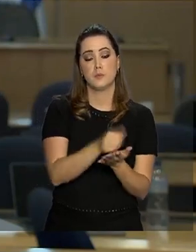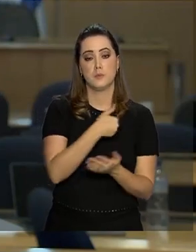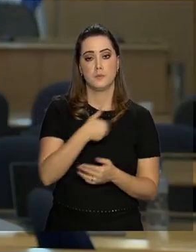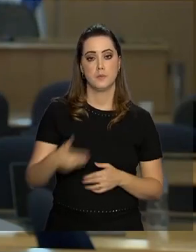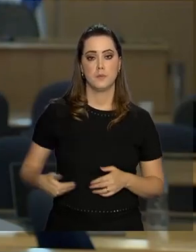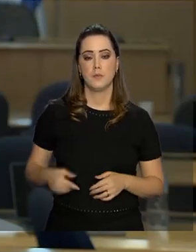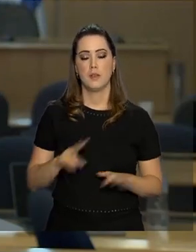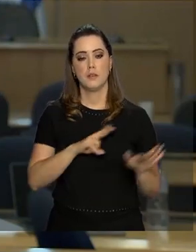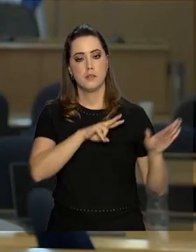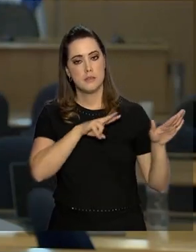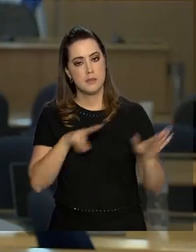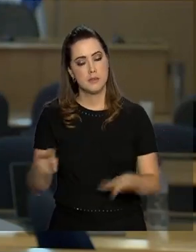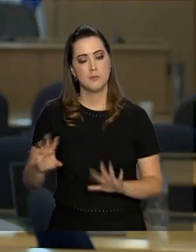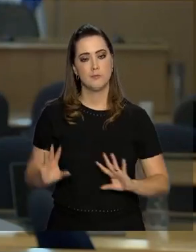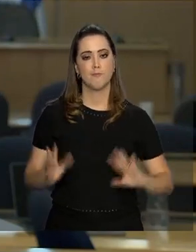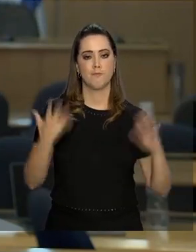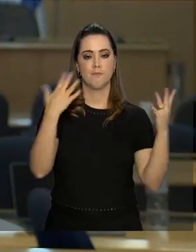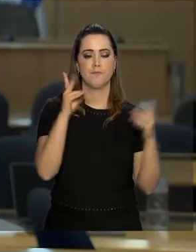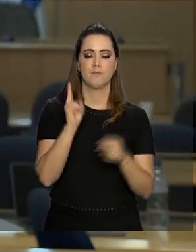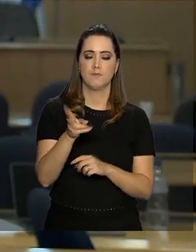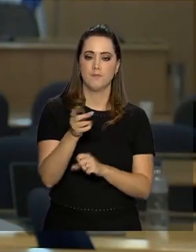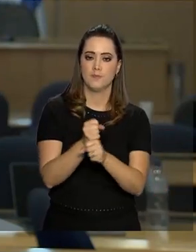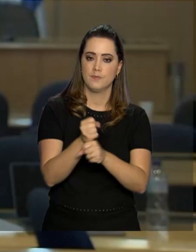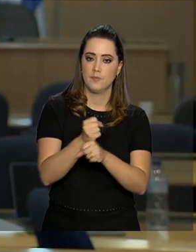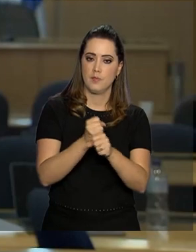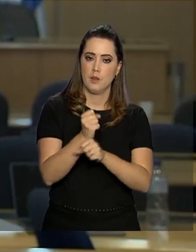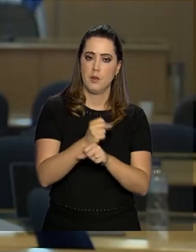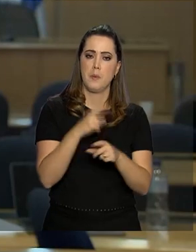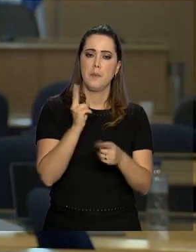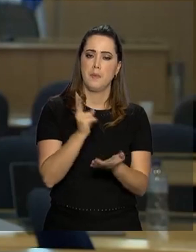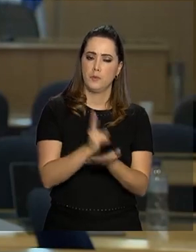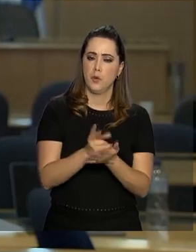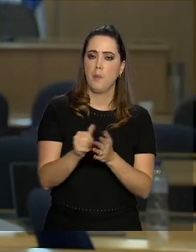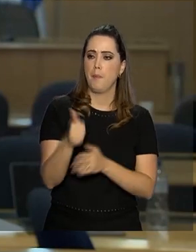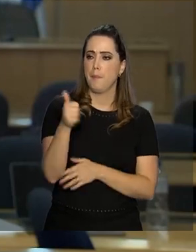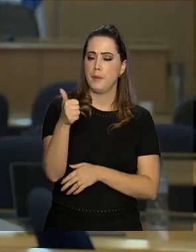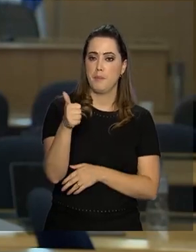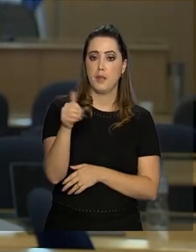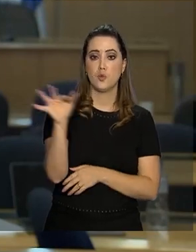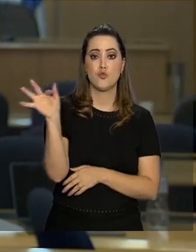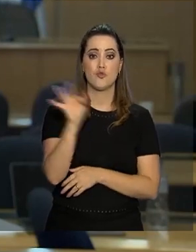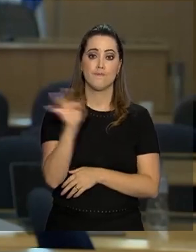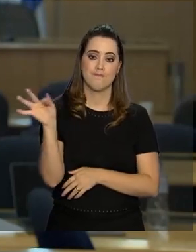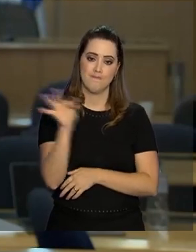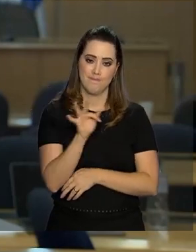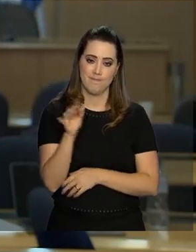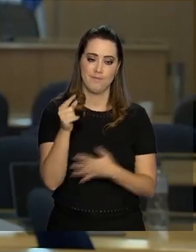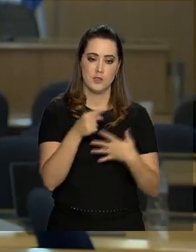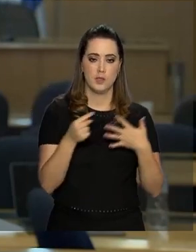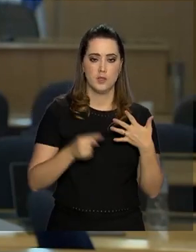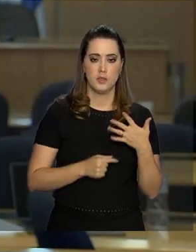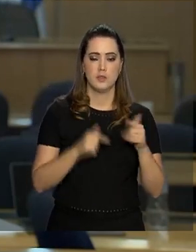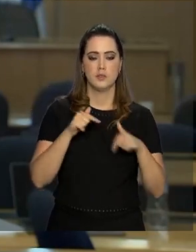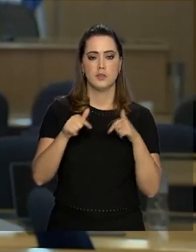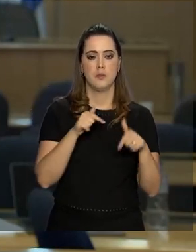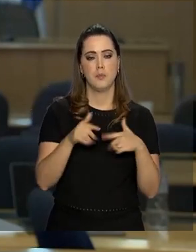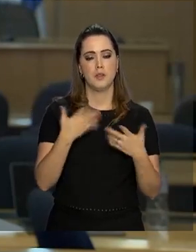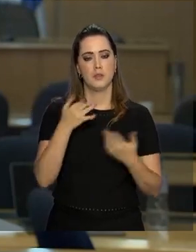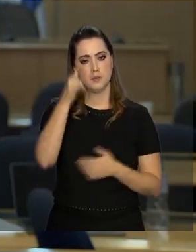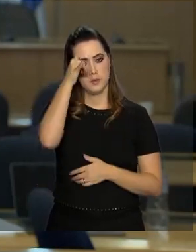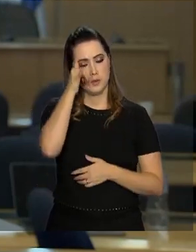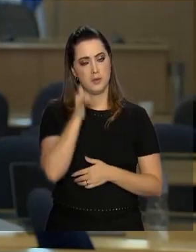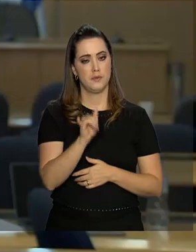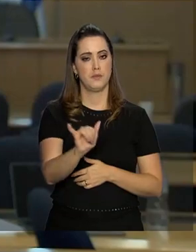A semana é celebrada anualmente, incluindo o dia 1º de fevereiro e entre as medidas estão ações